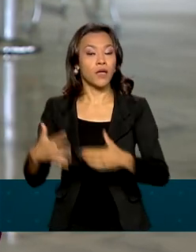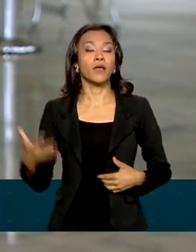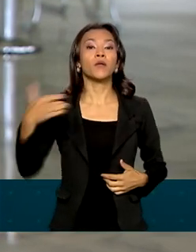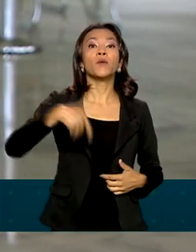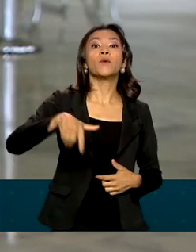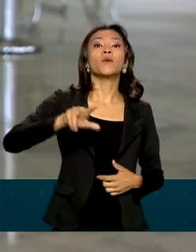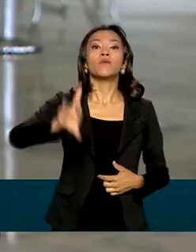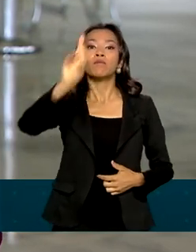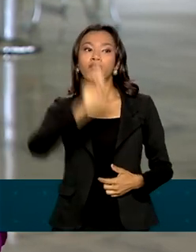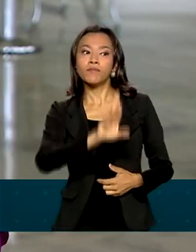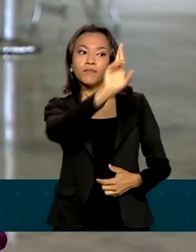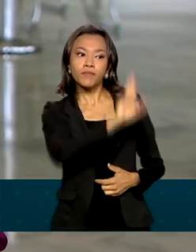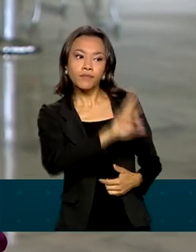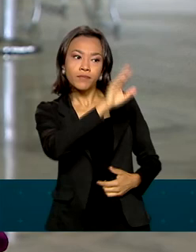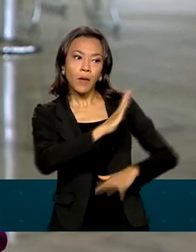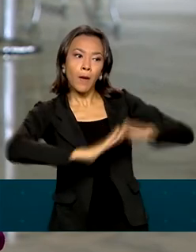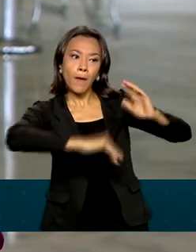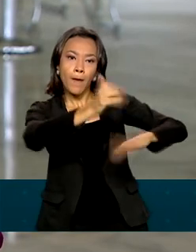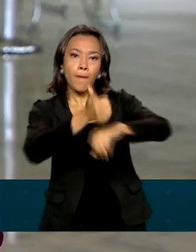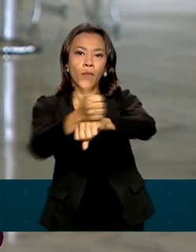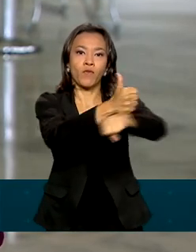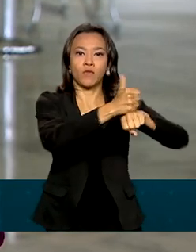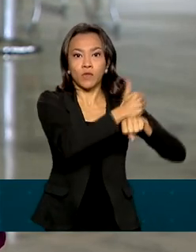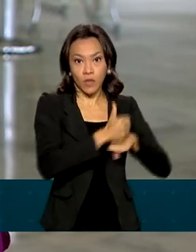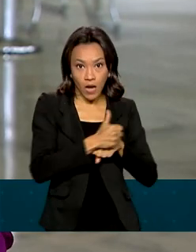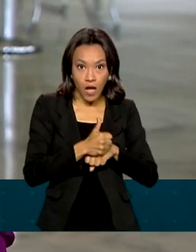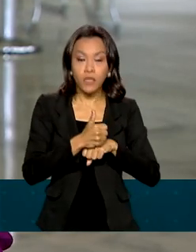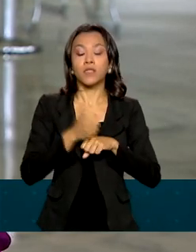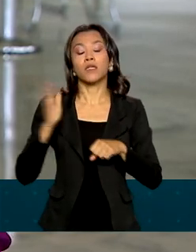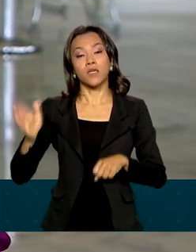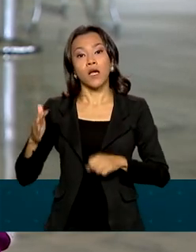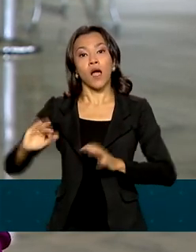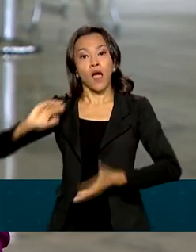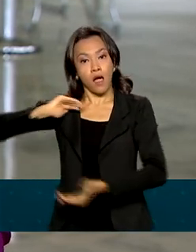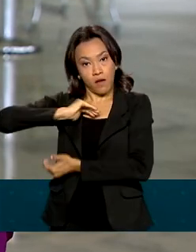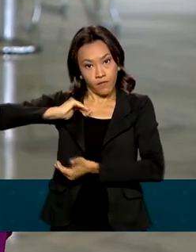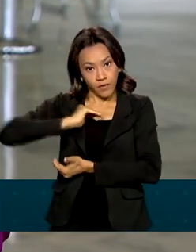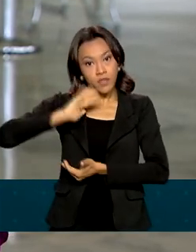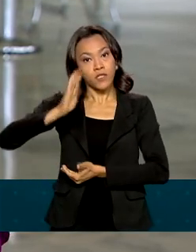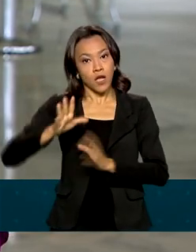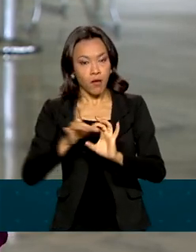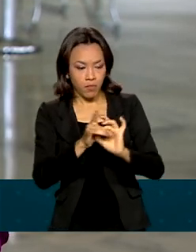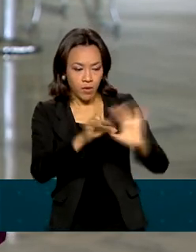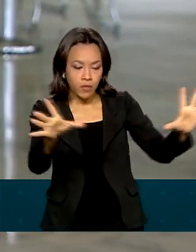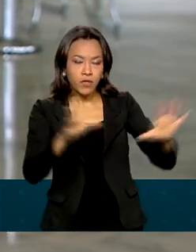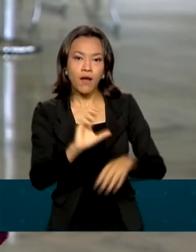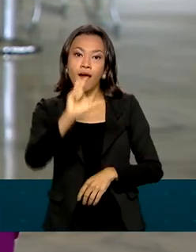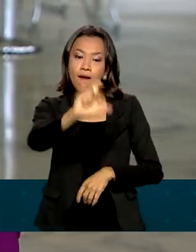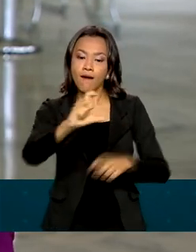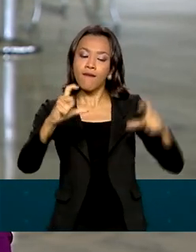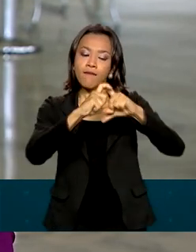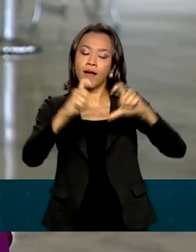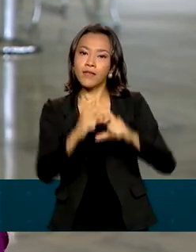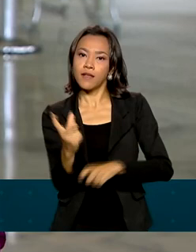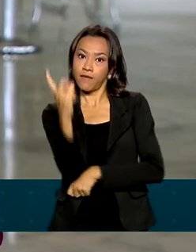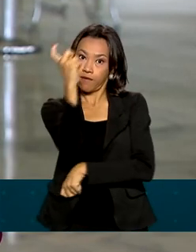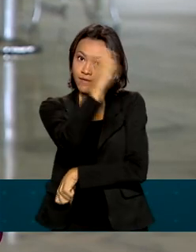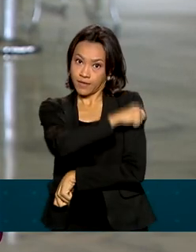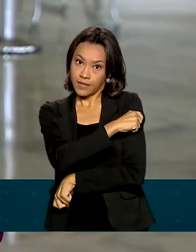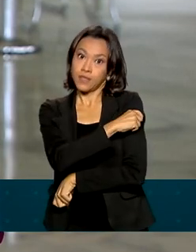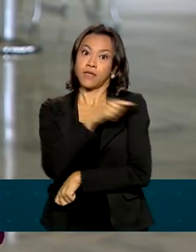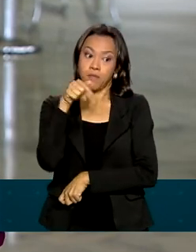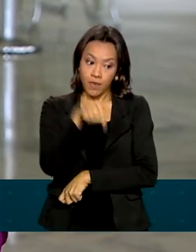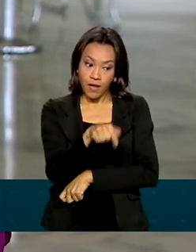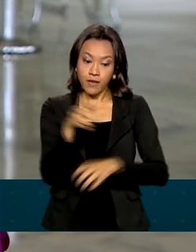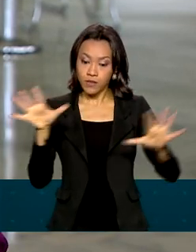e também especialistas. Vale lembrar que a Anvisa já autorizou a utilização da vacina da Pfizer desenvolvida especificamente para esse público